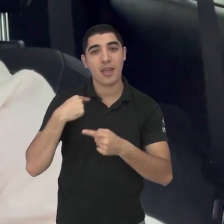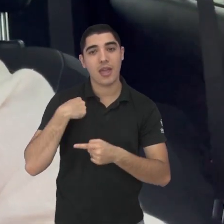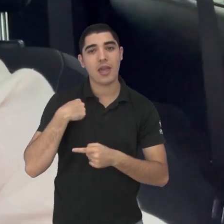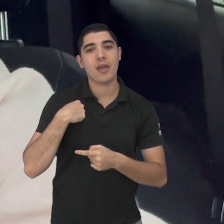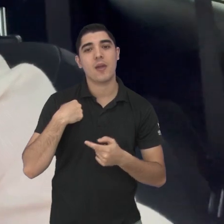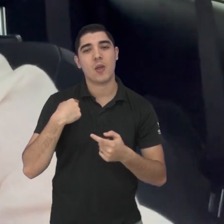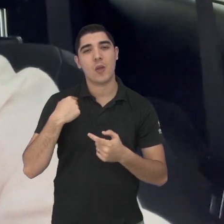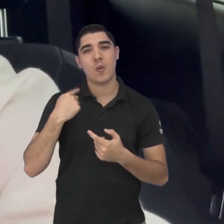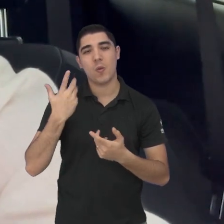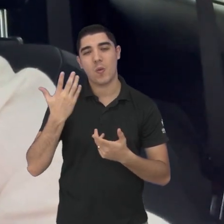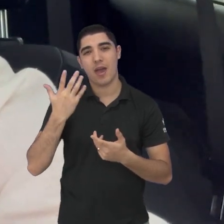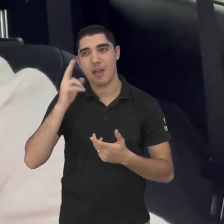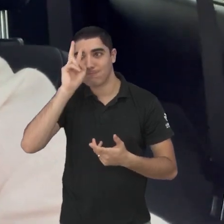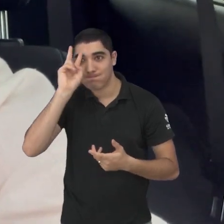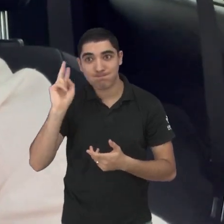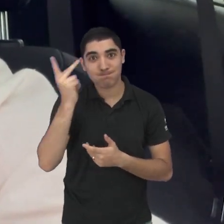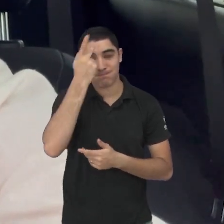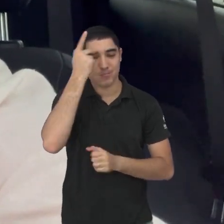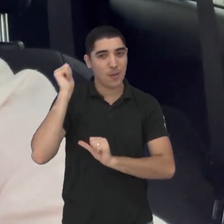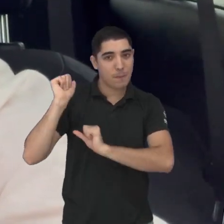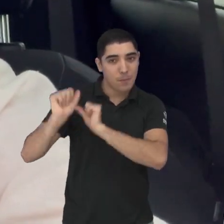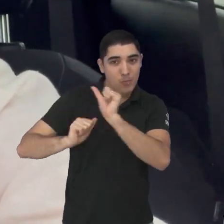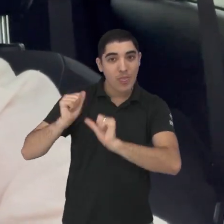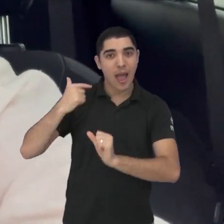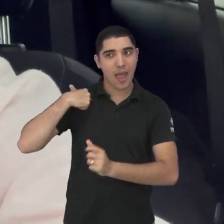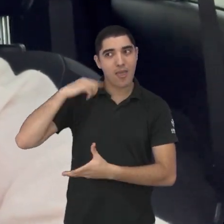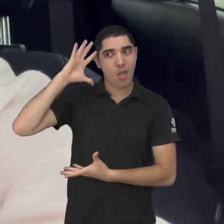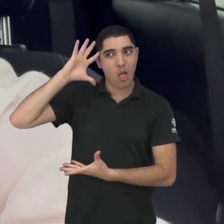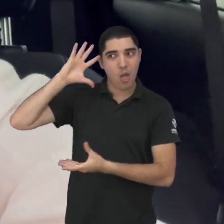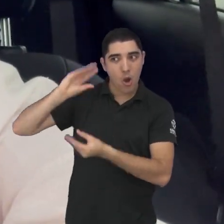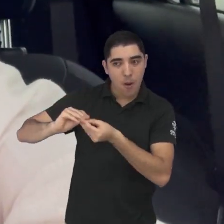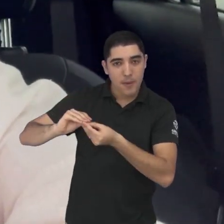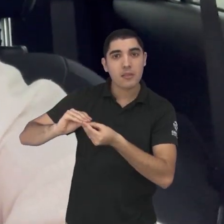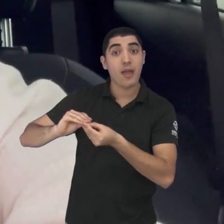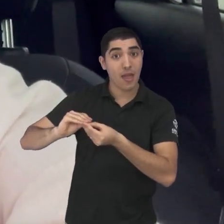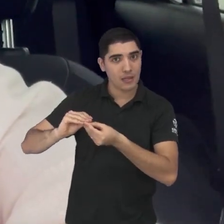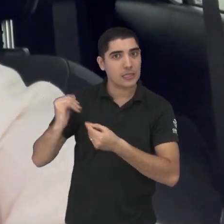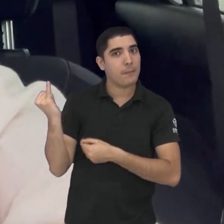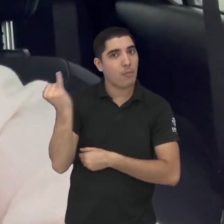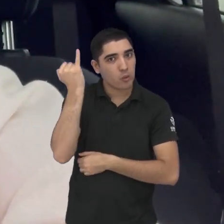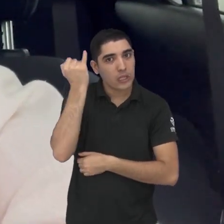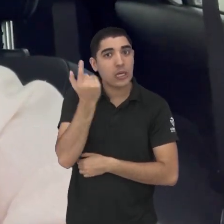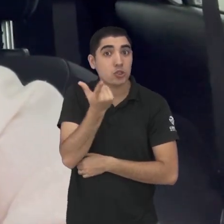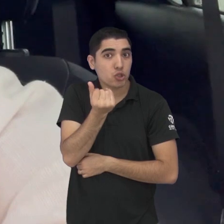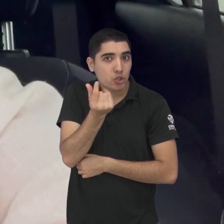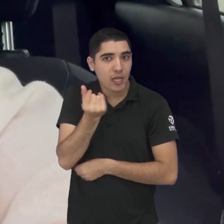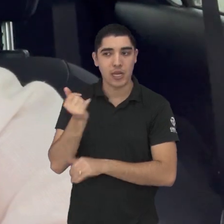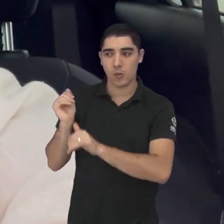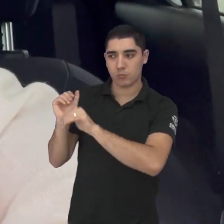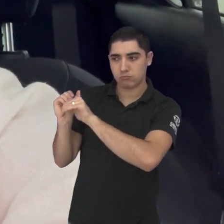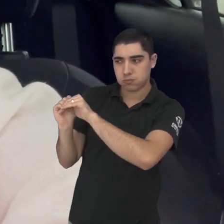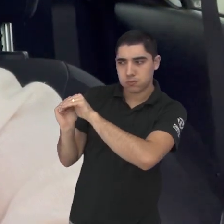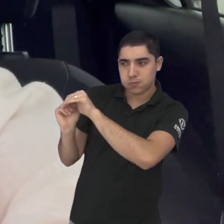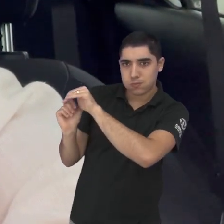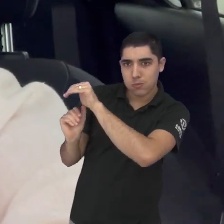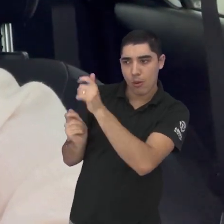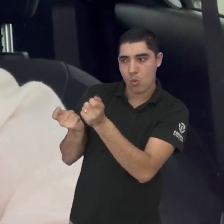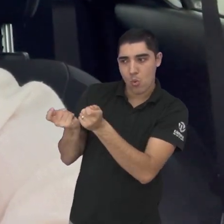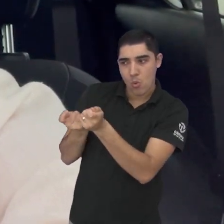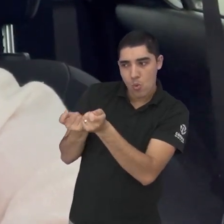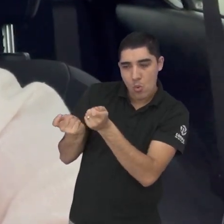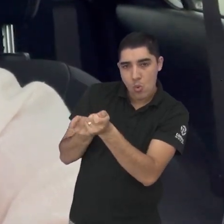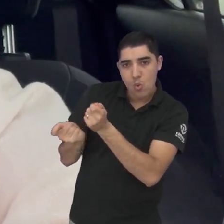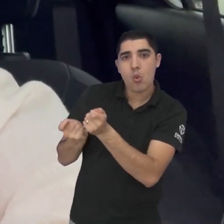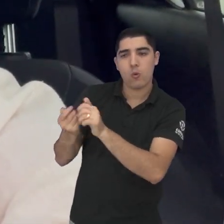uma chave e já comecei a entender a importância da reserva financeira de você